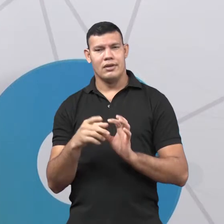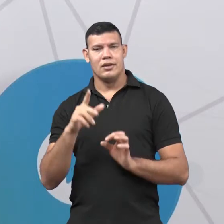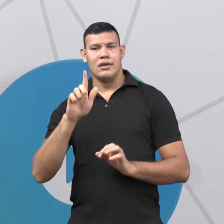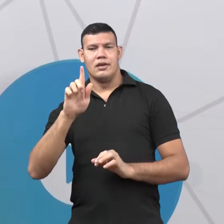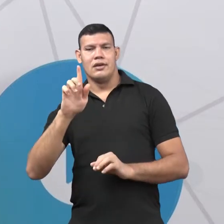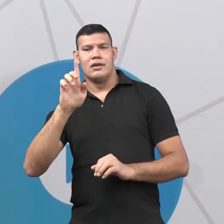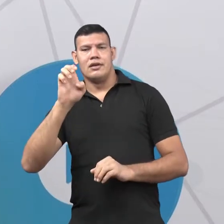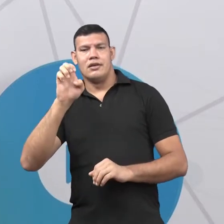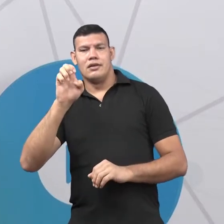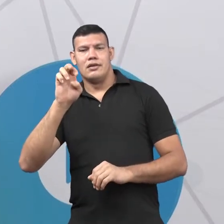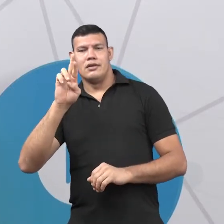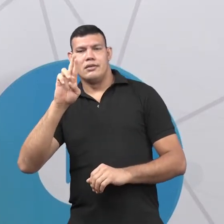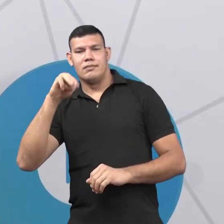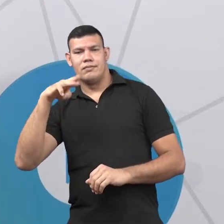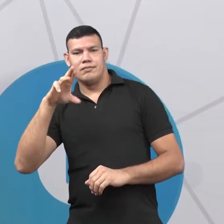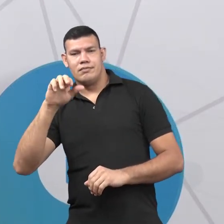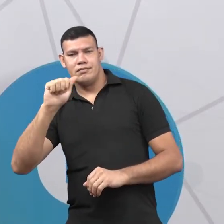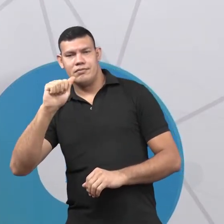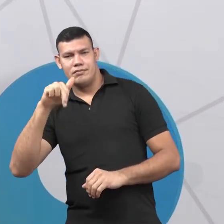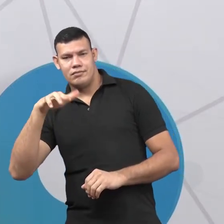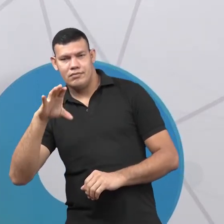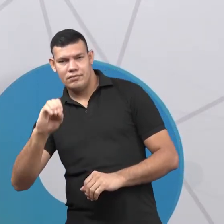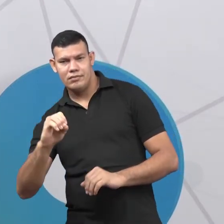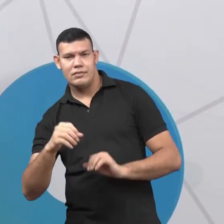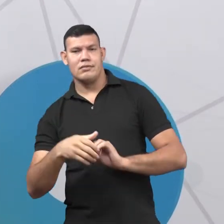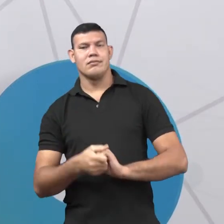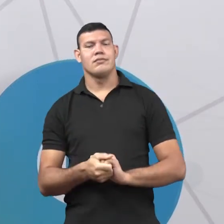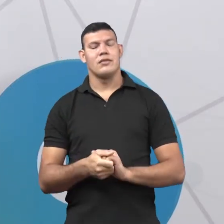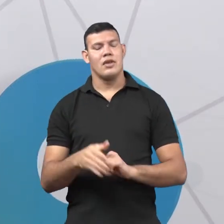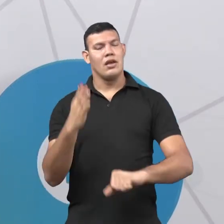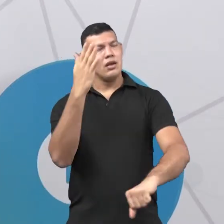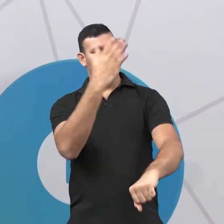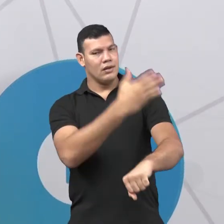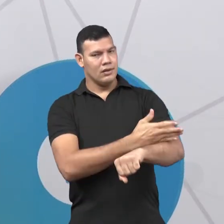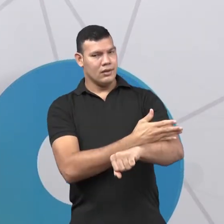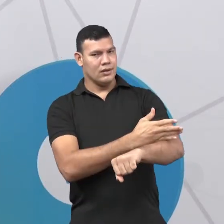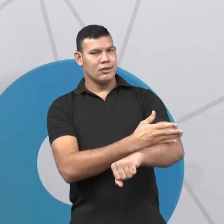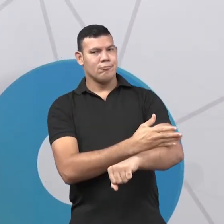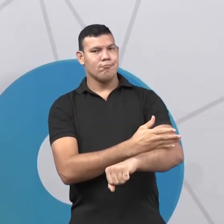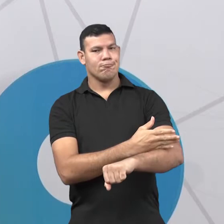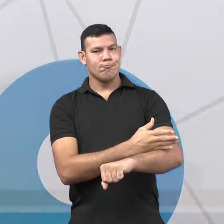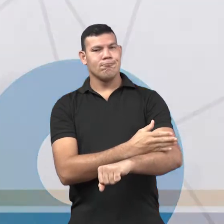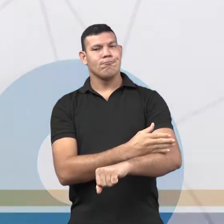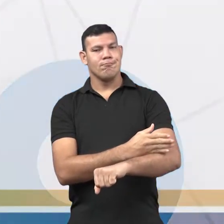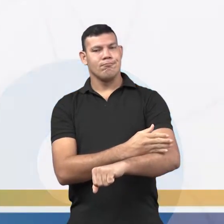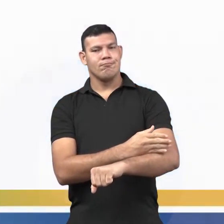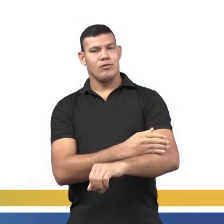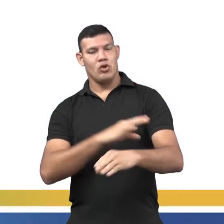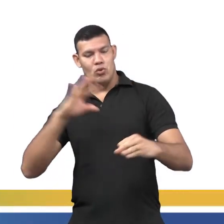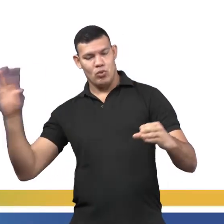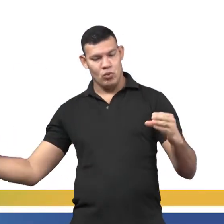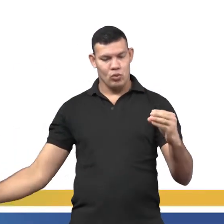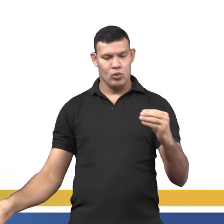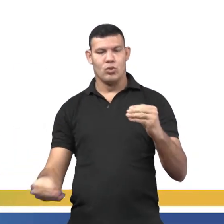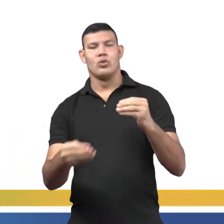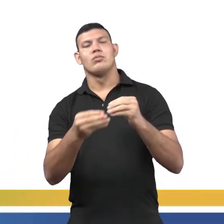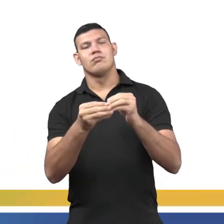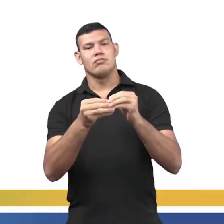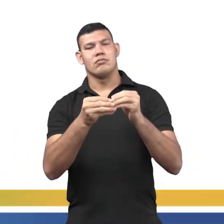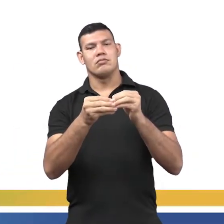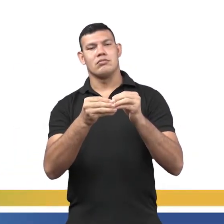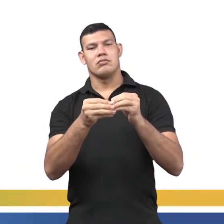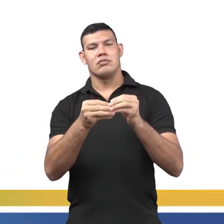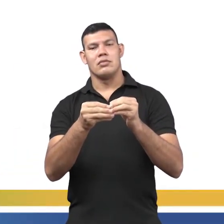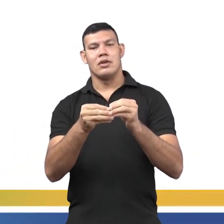antigo. Agora, no nosso inglês médio, houve mais uma junção de outro idioma, que foi o francês, levado pelo duque